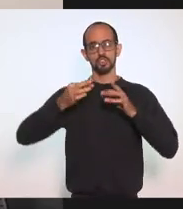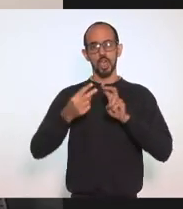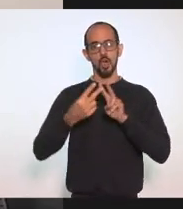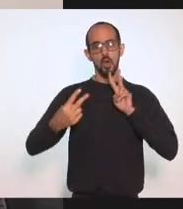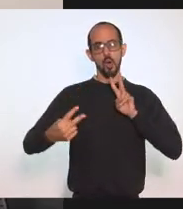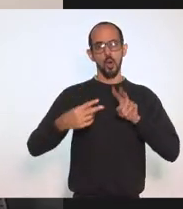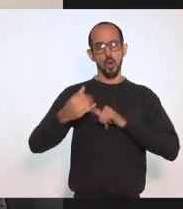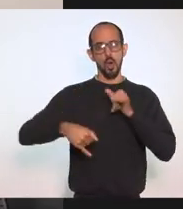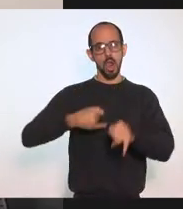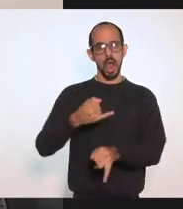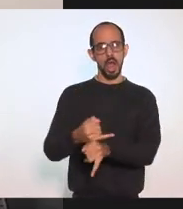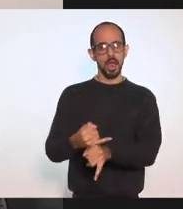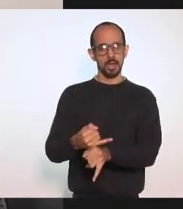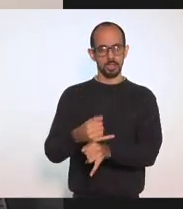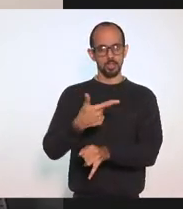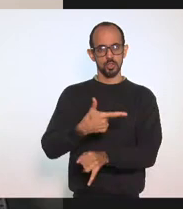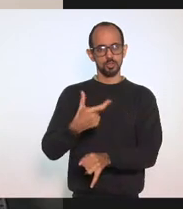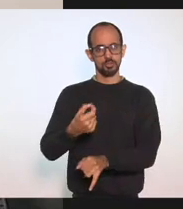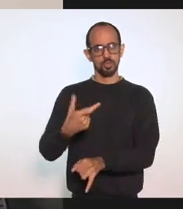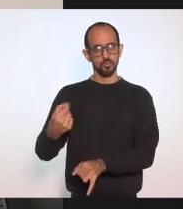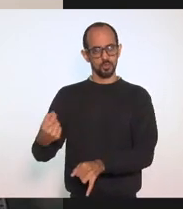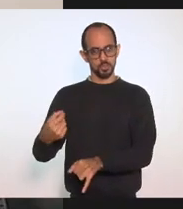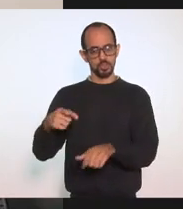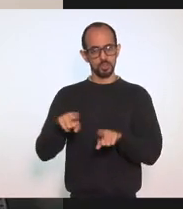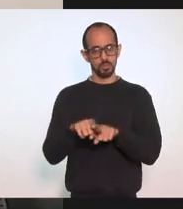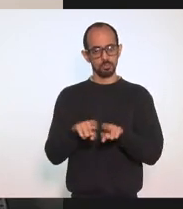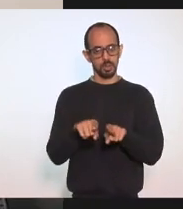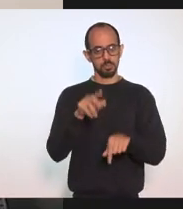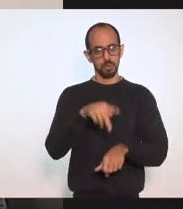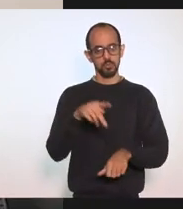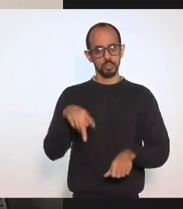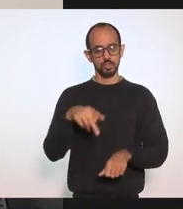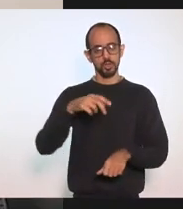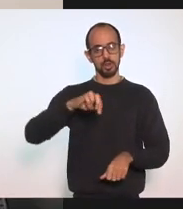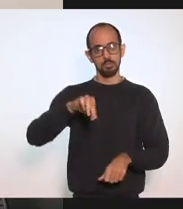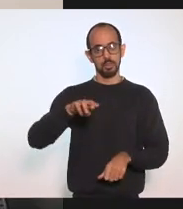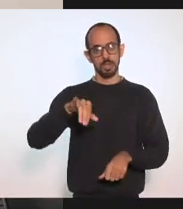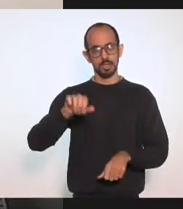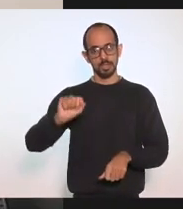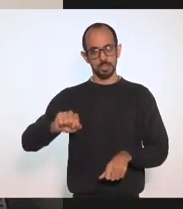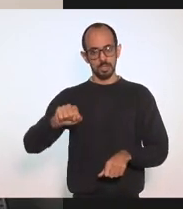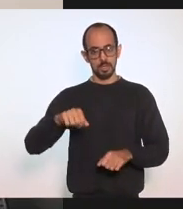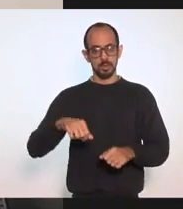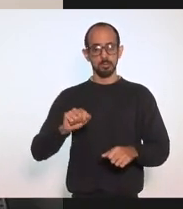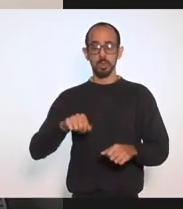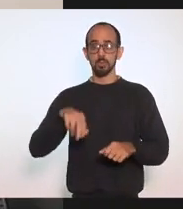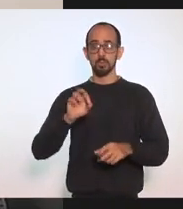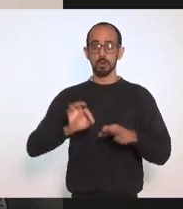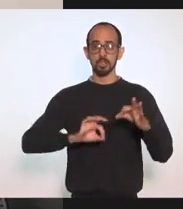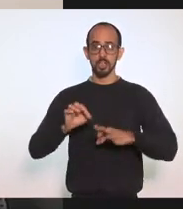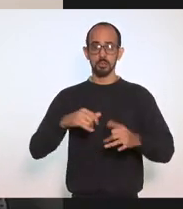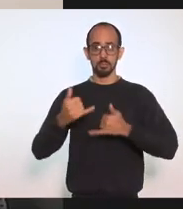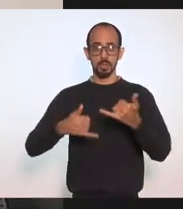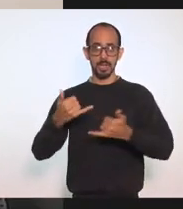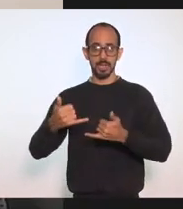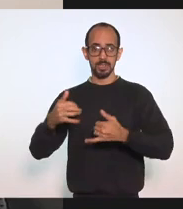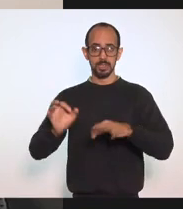Professora Tatiana Mariano Pereira Brito Pelo projeto Brincadeiras Em Família